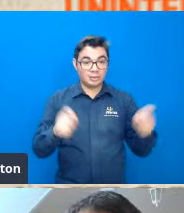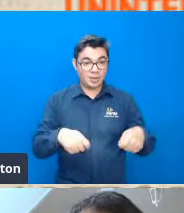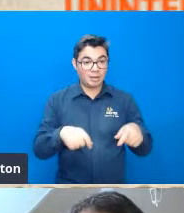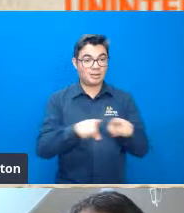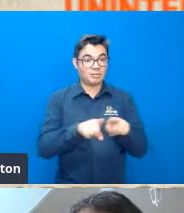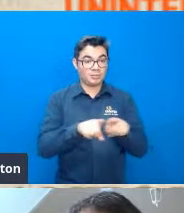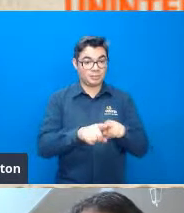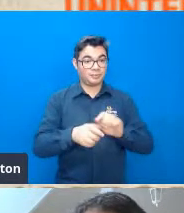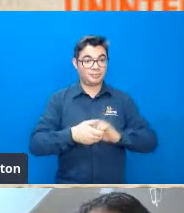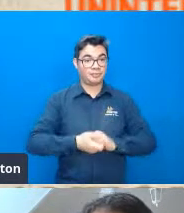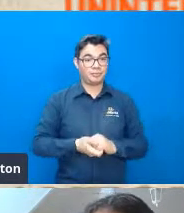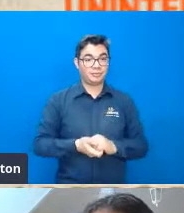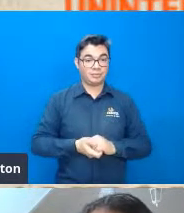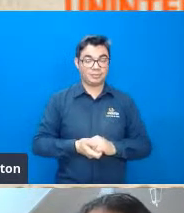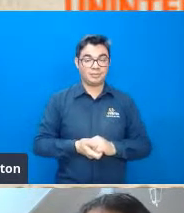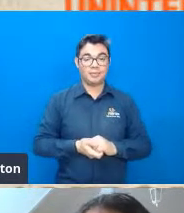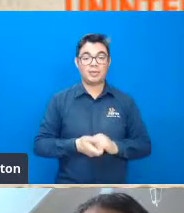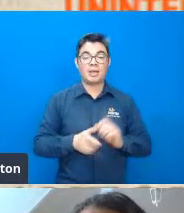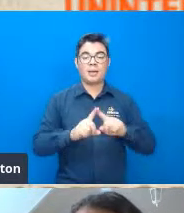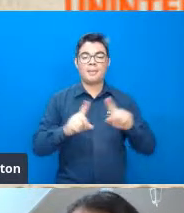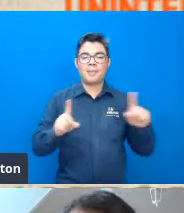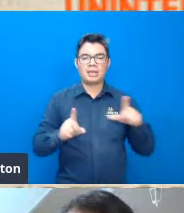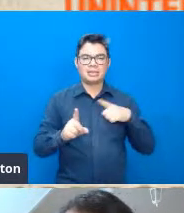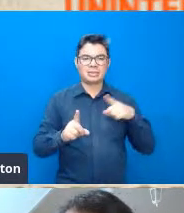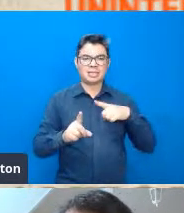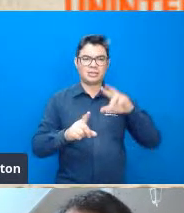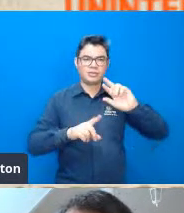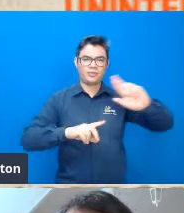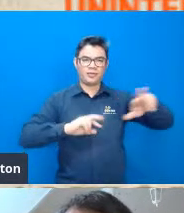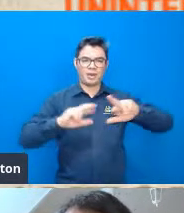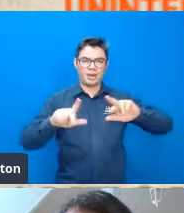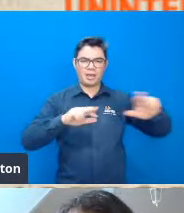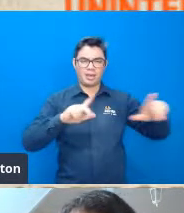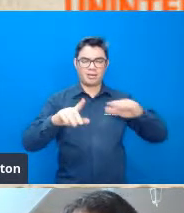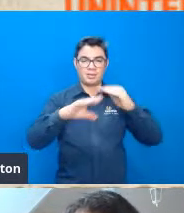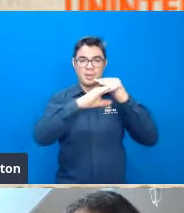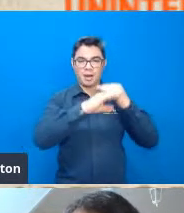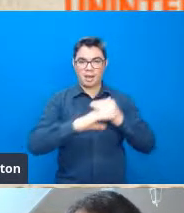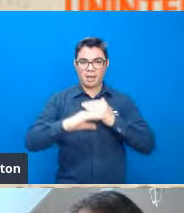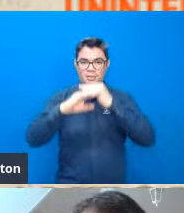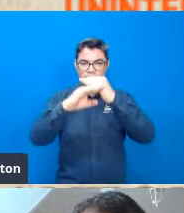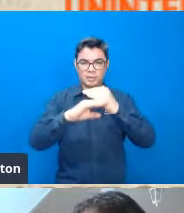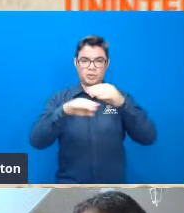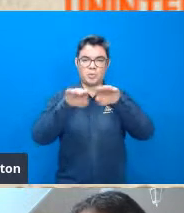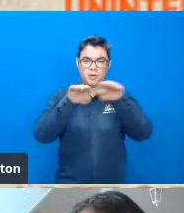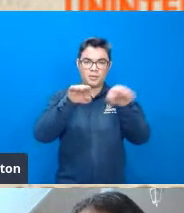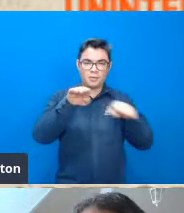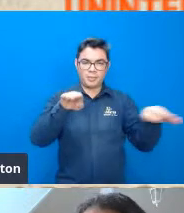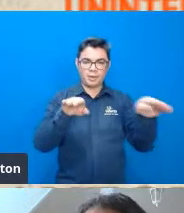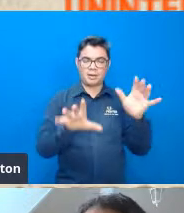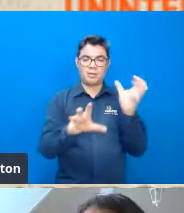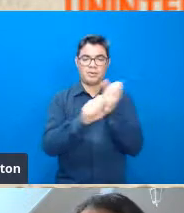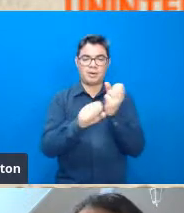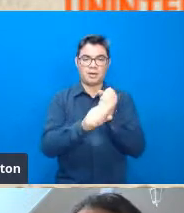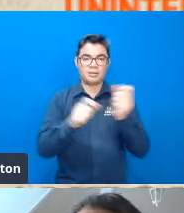drenagem então há uma grande diversidade de parâmetros morfométricos que são calculados